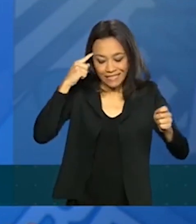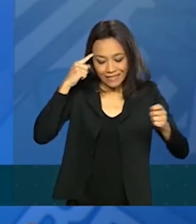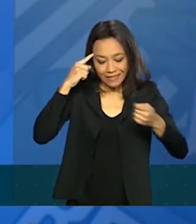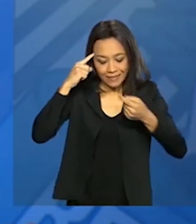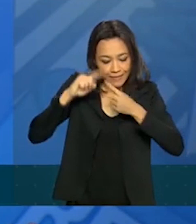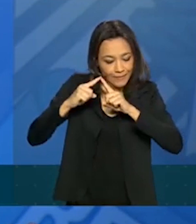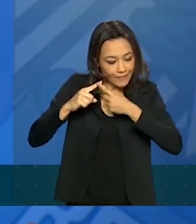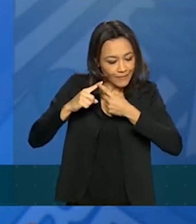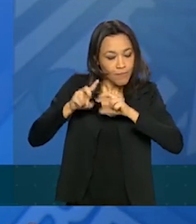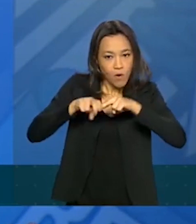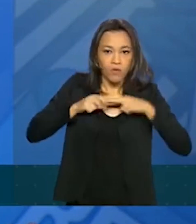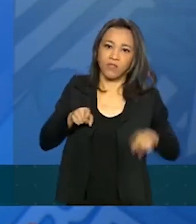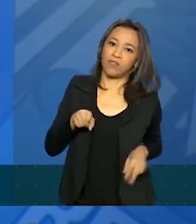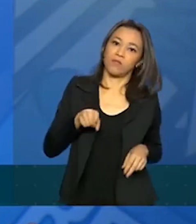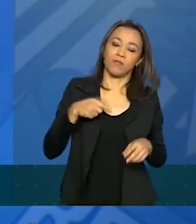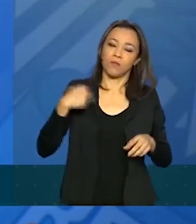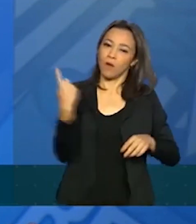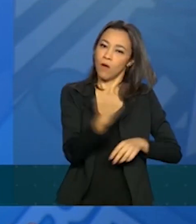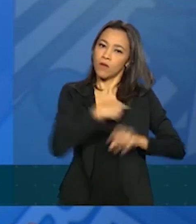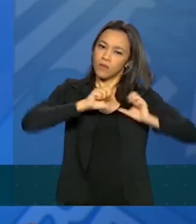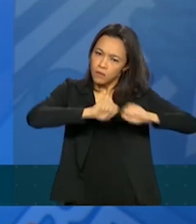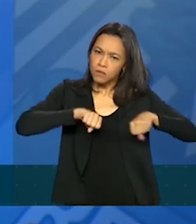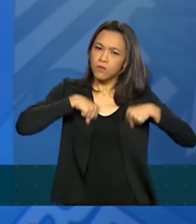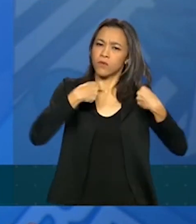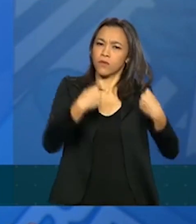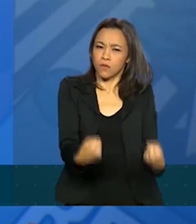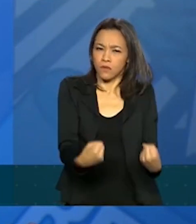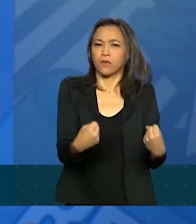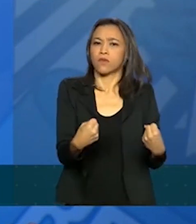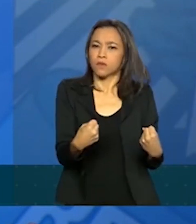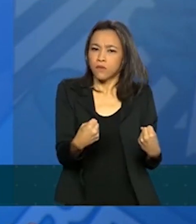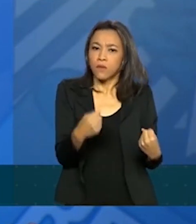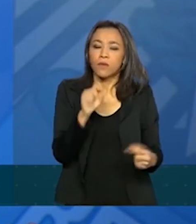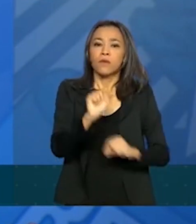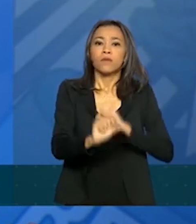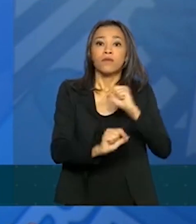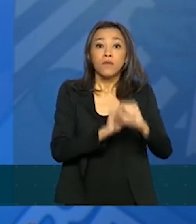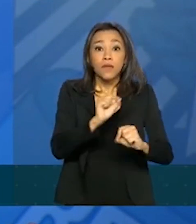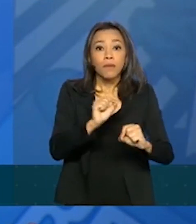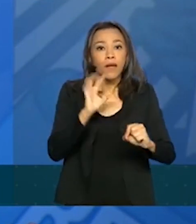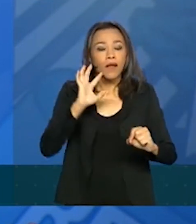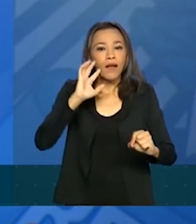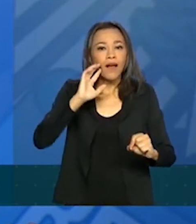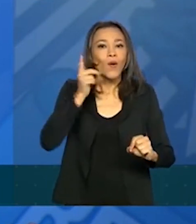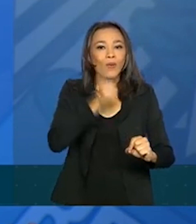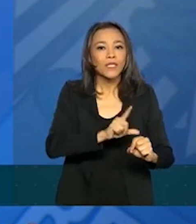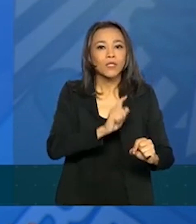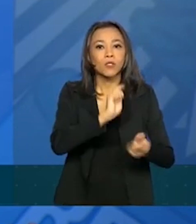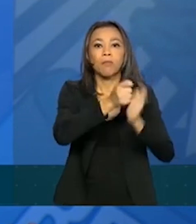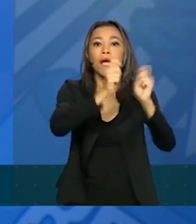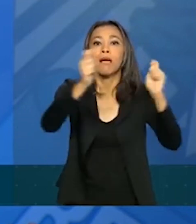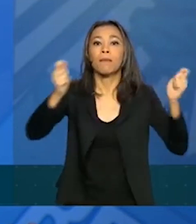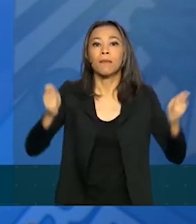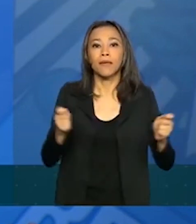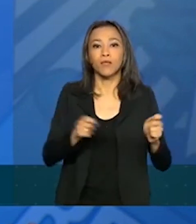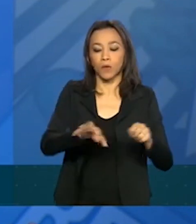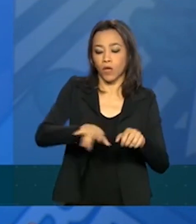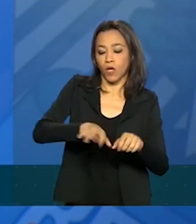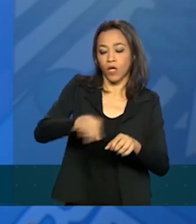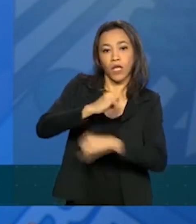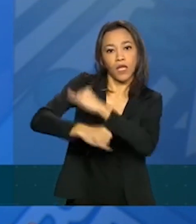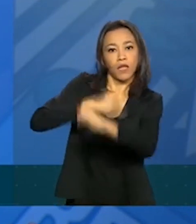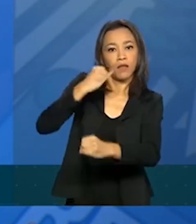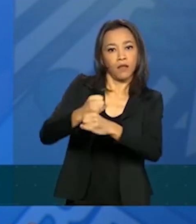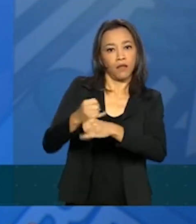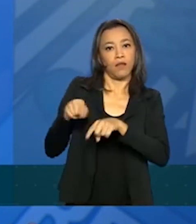estamos fazendo um esforço único para realizar os pagamentos digitais que permitam